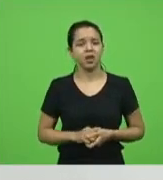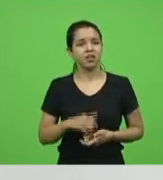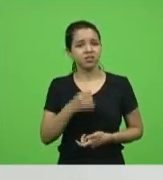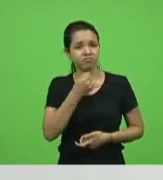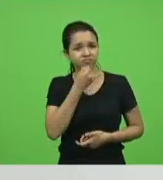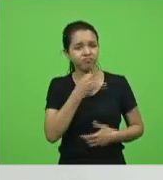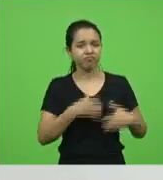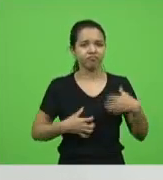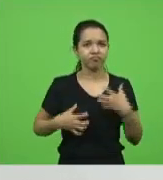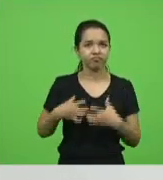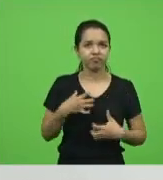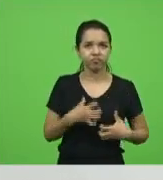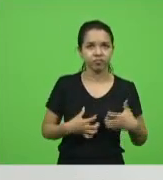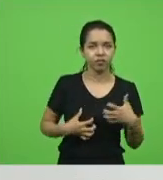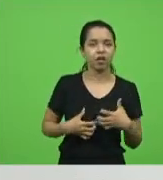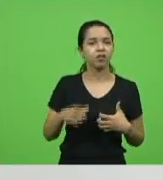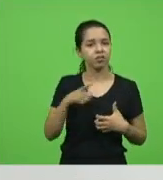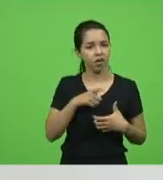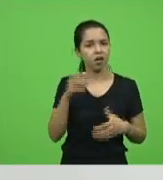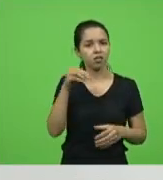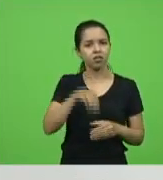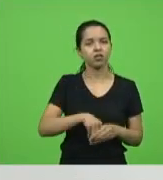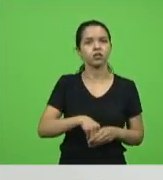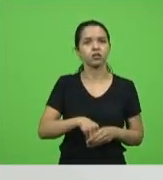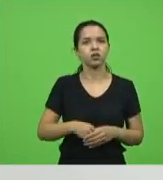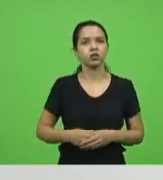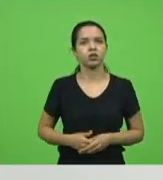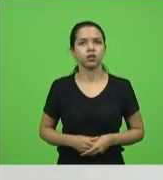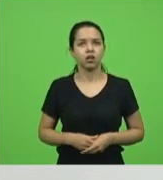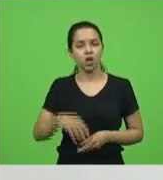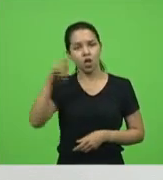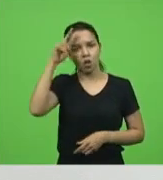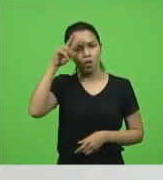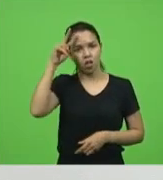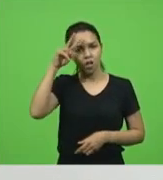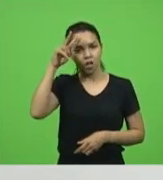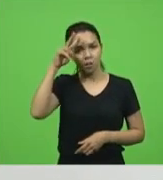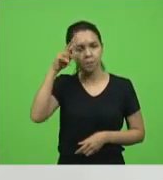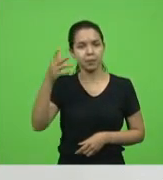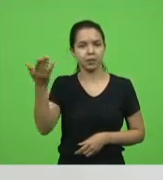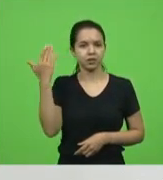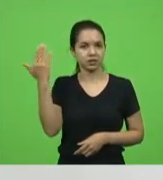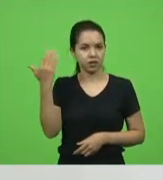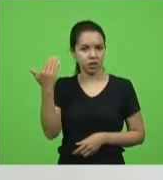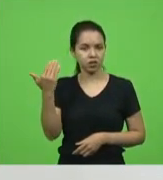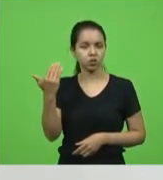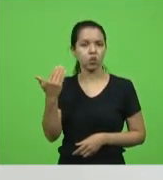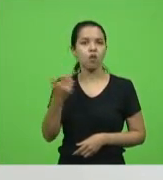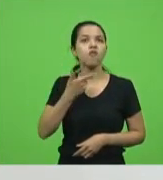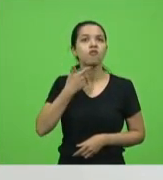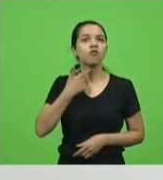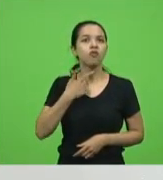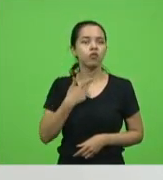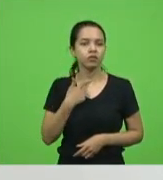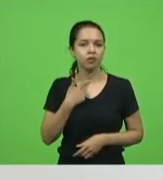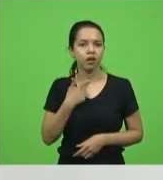existiam dentro do quartel. Eu me lembro da única vez que eu tive a vontade na minha vida de